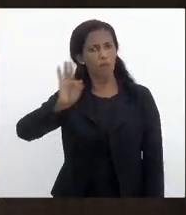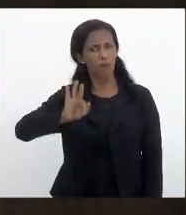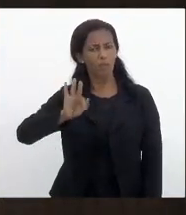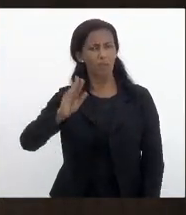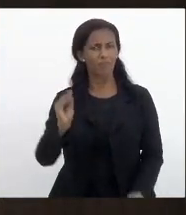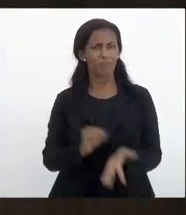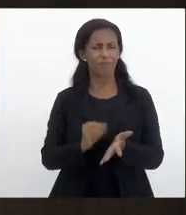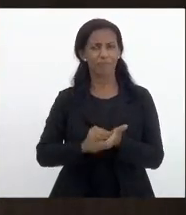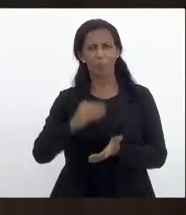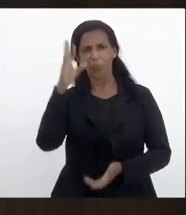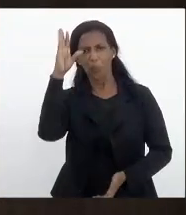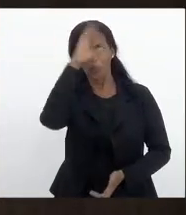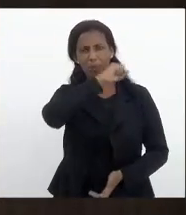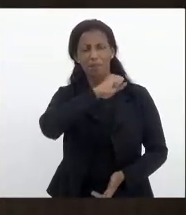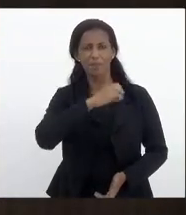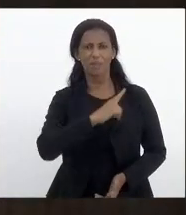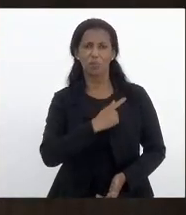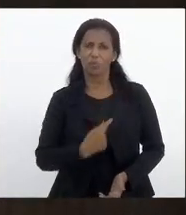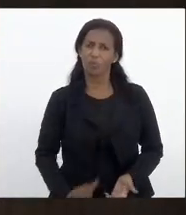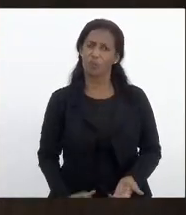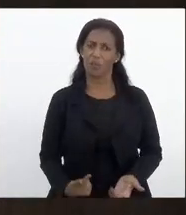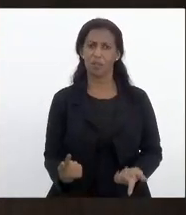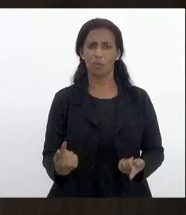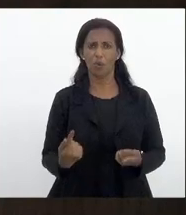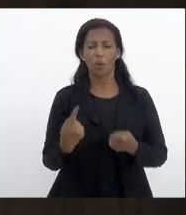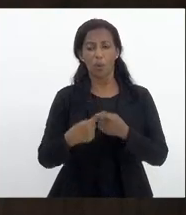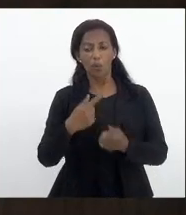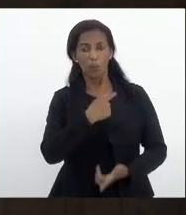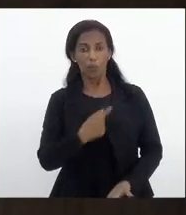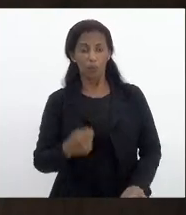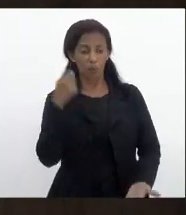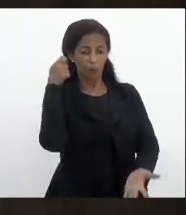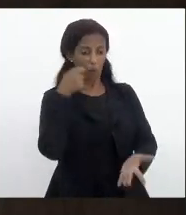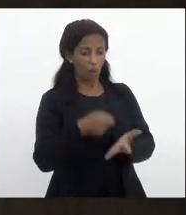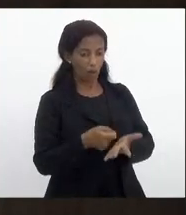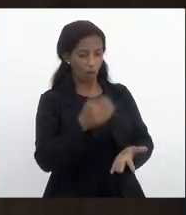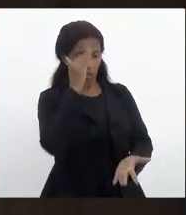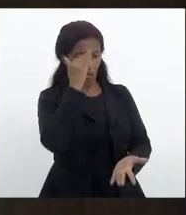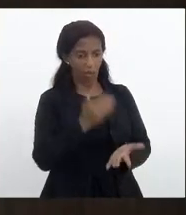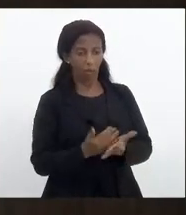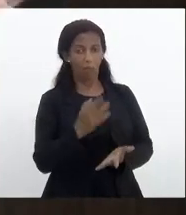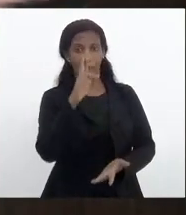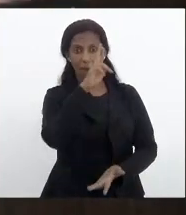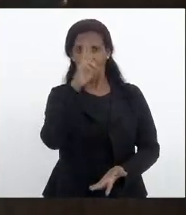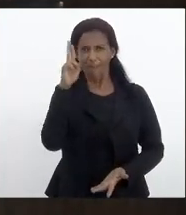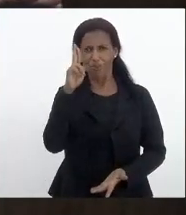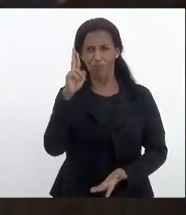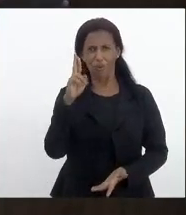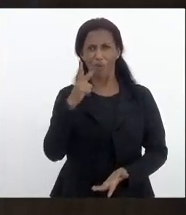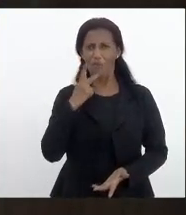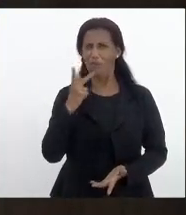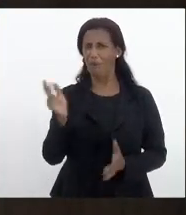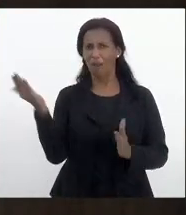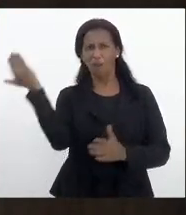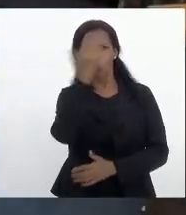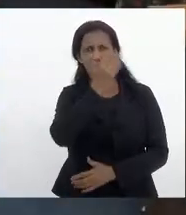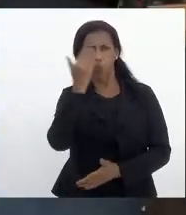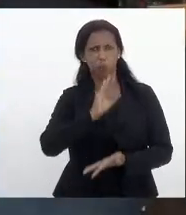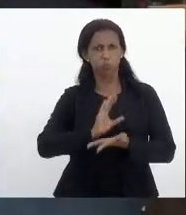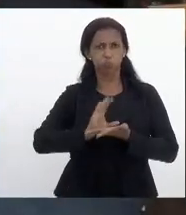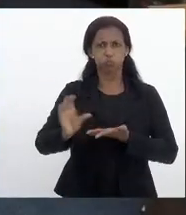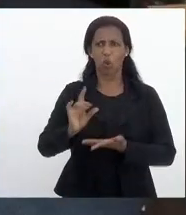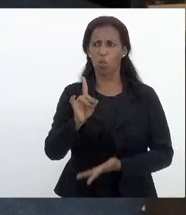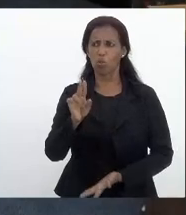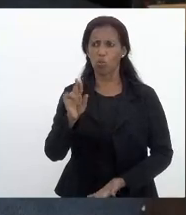incompreensão por parte do governo no mínimo seu governo afirma estar cumprindo mas os reitores em uníssono dizem que não viram a coisa dos